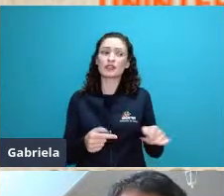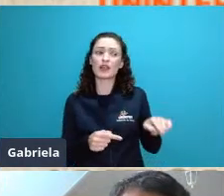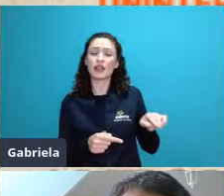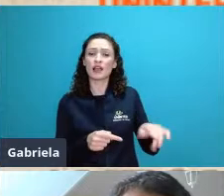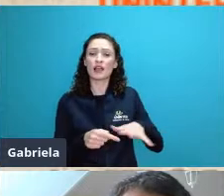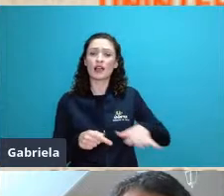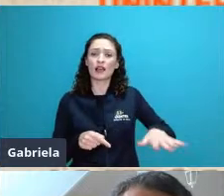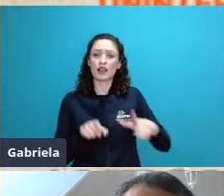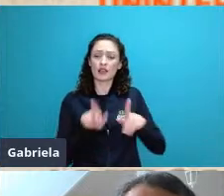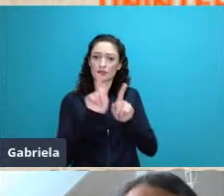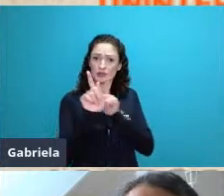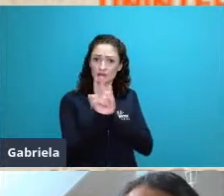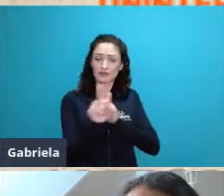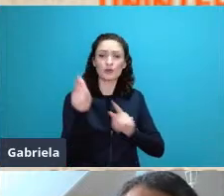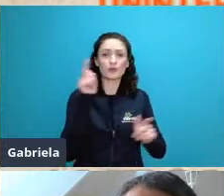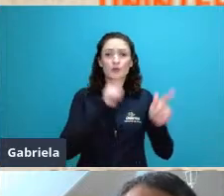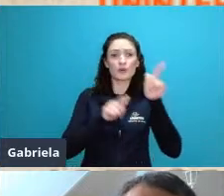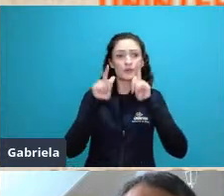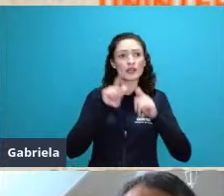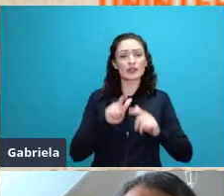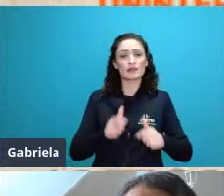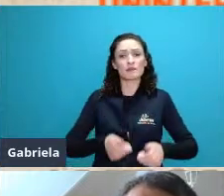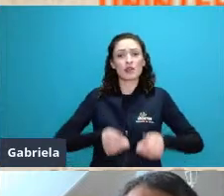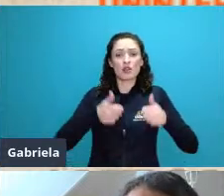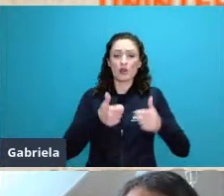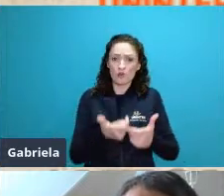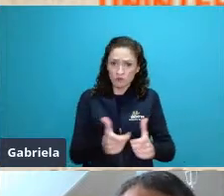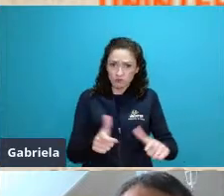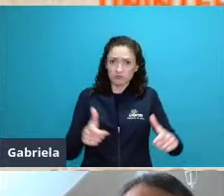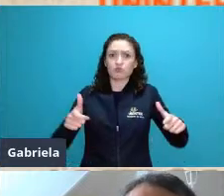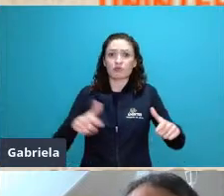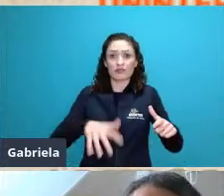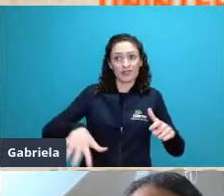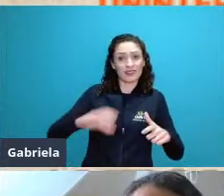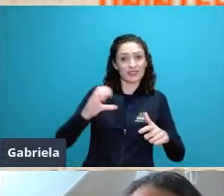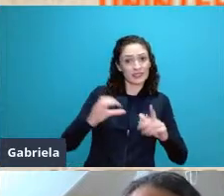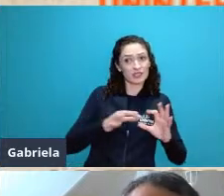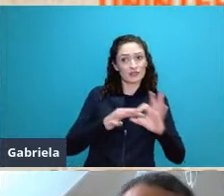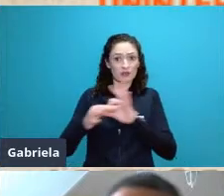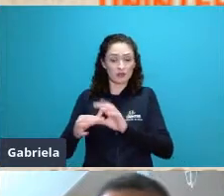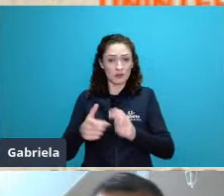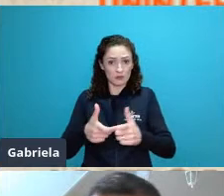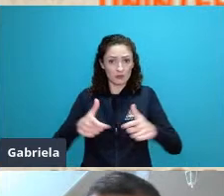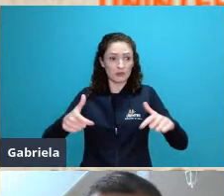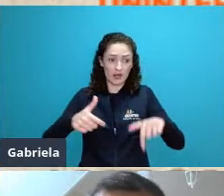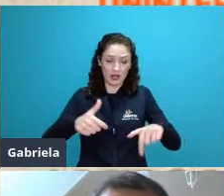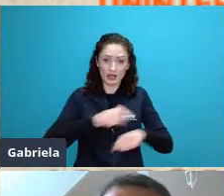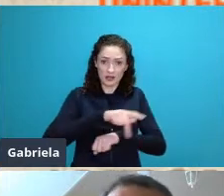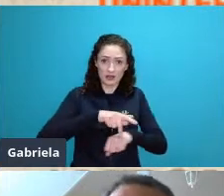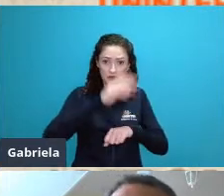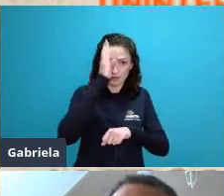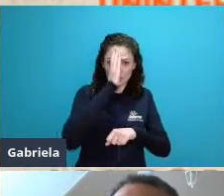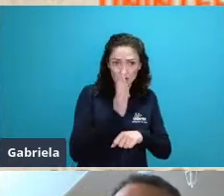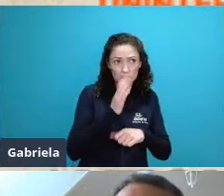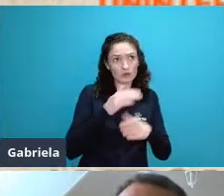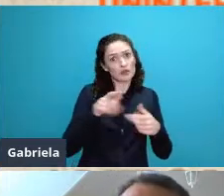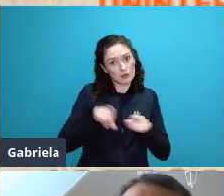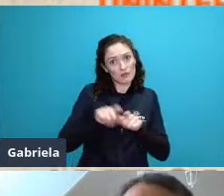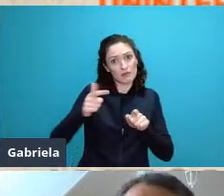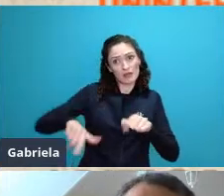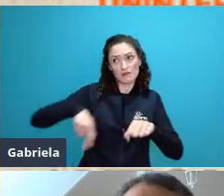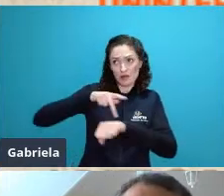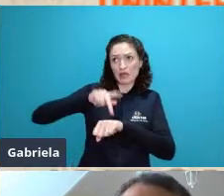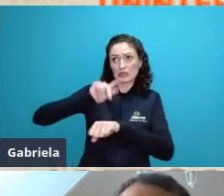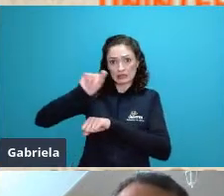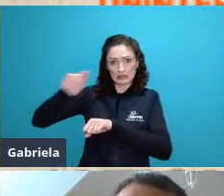expansão no âmbito científico brasileiro ou mundial se ela se